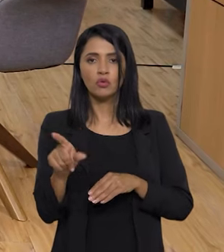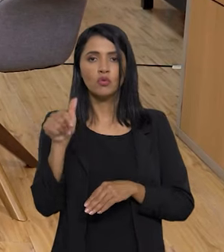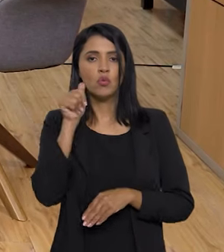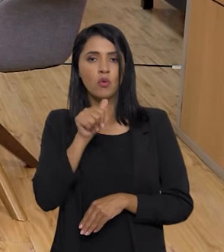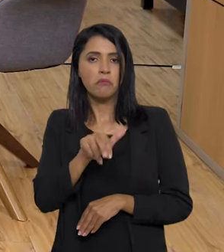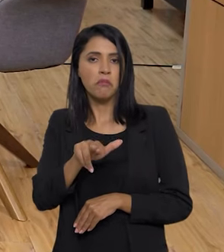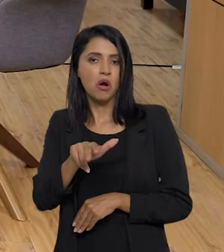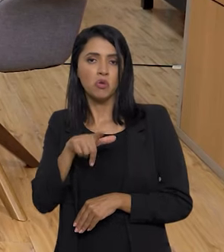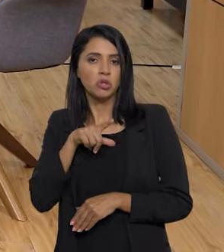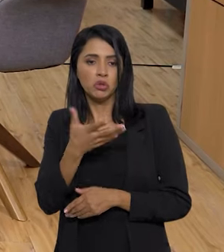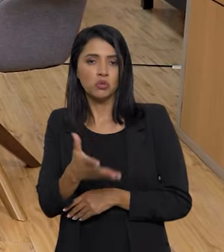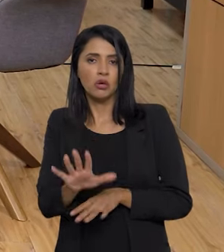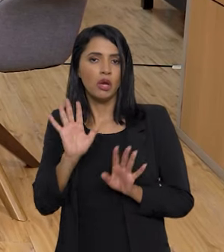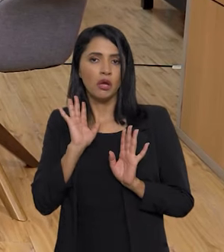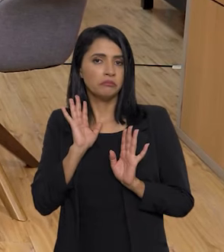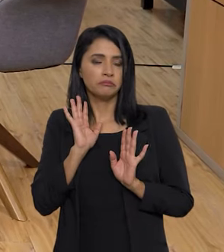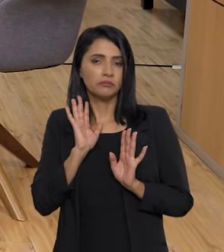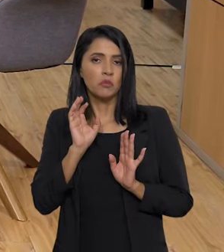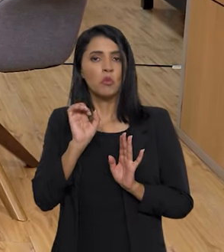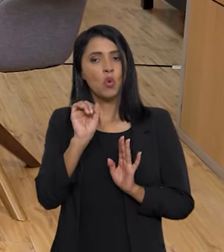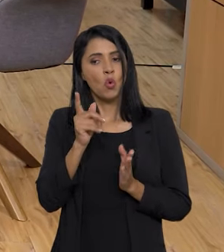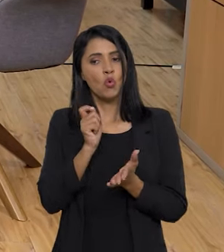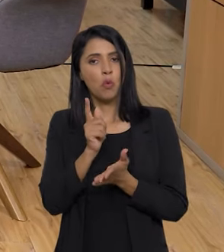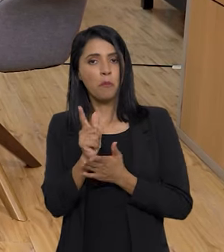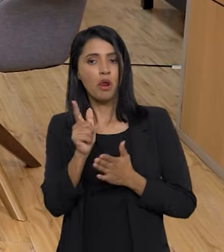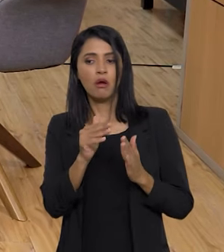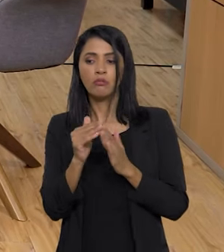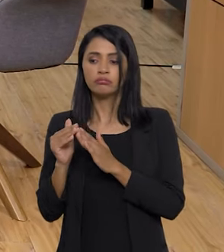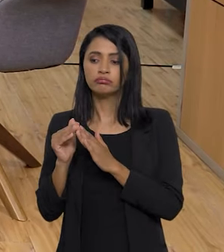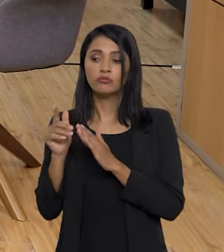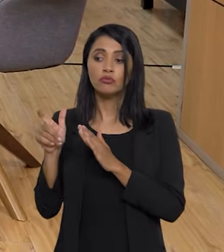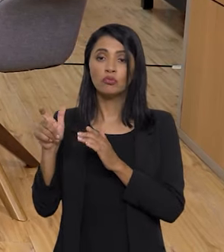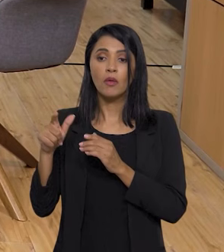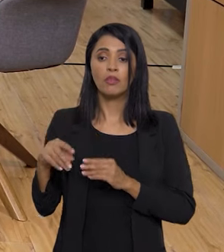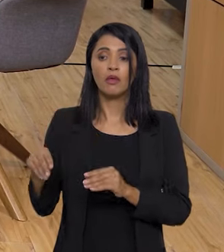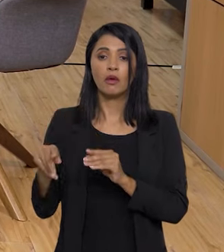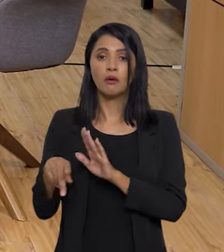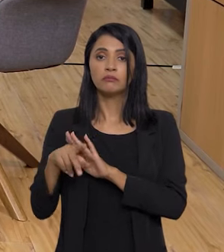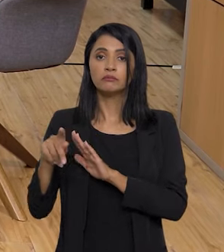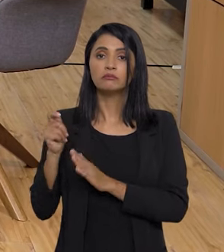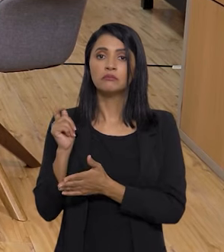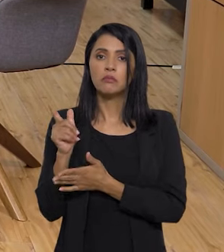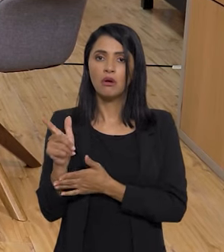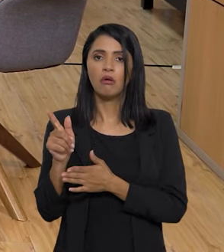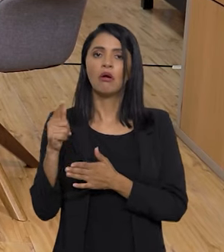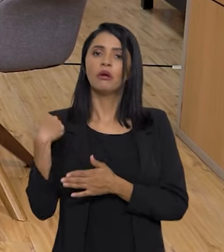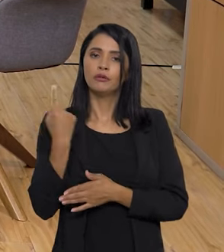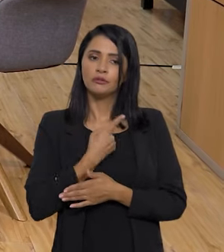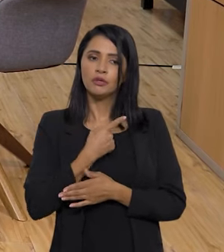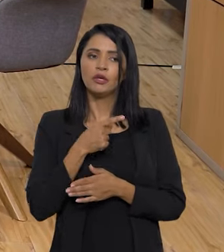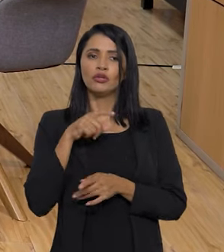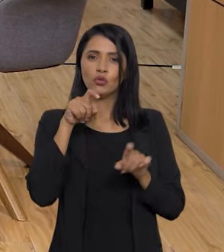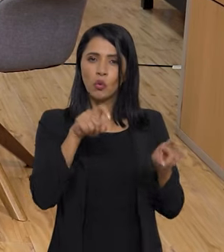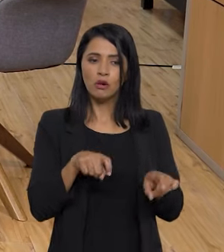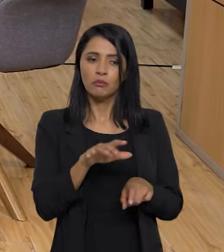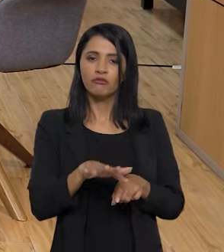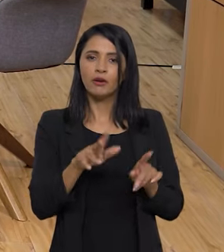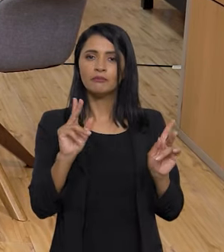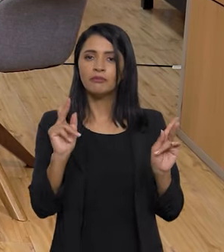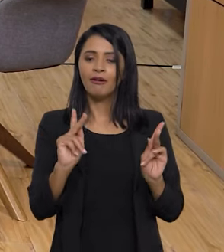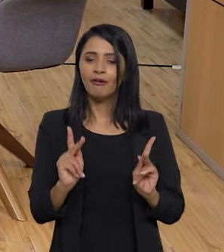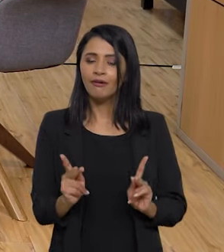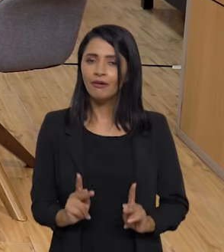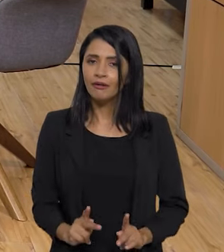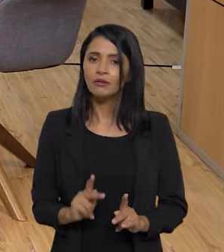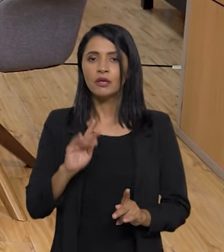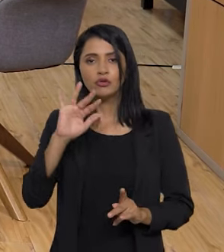queiram ser agricultores ou adquirir uma terra vizinha. E assim nós vamos pacificando o campo brasileiro,